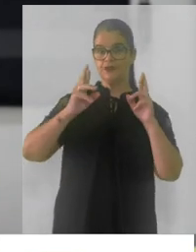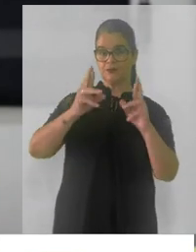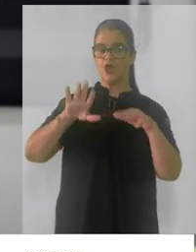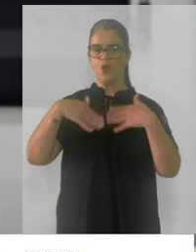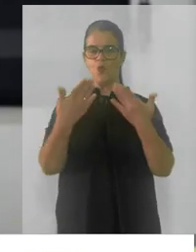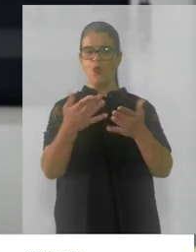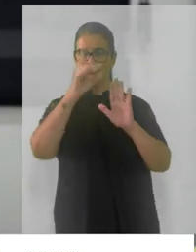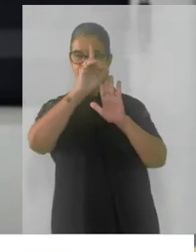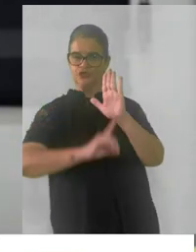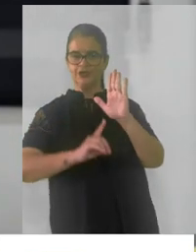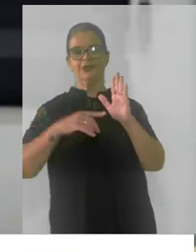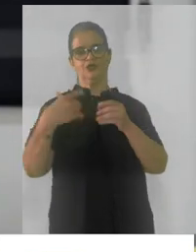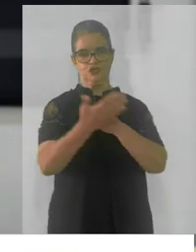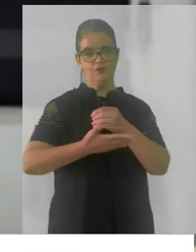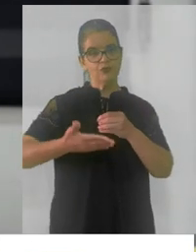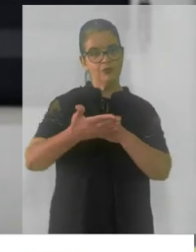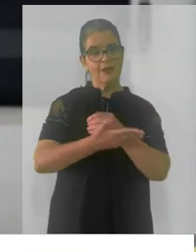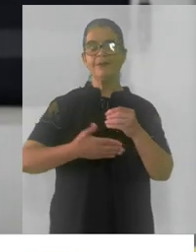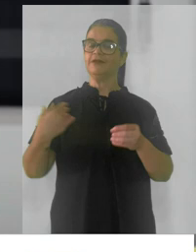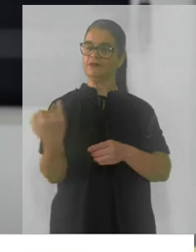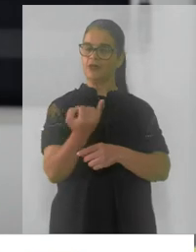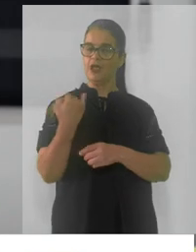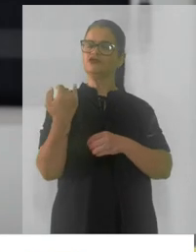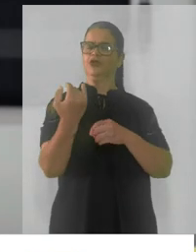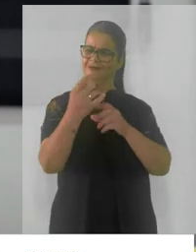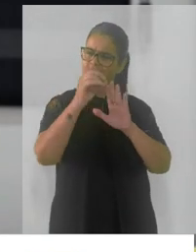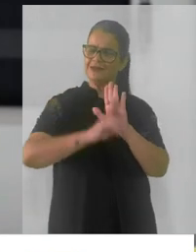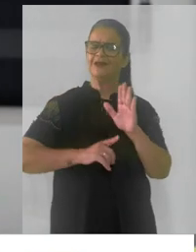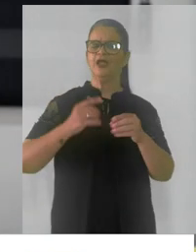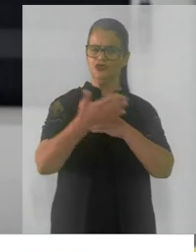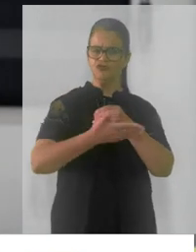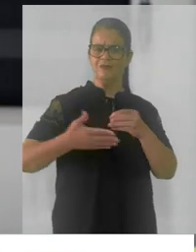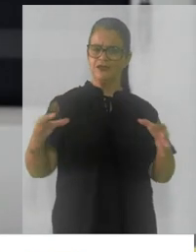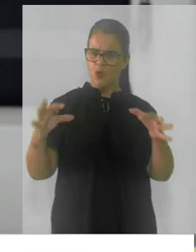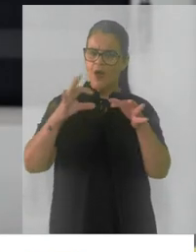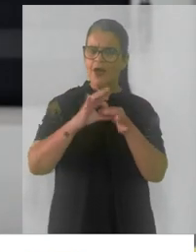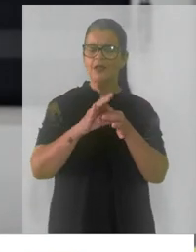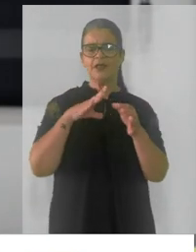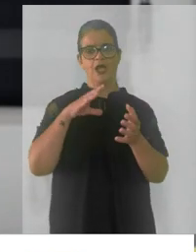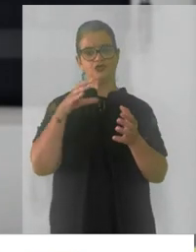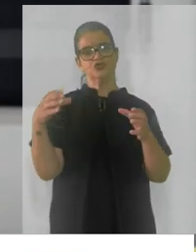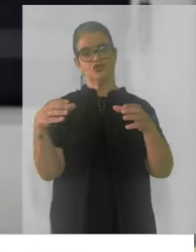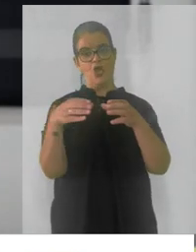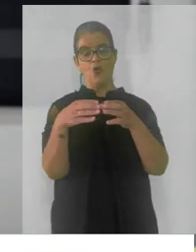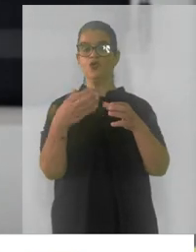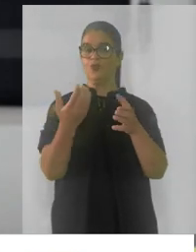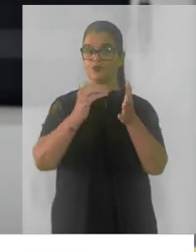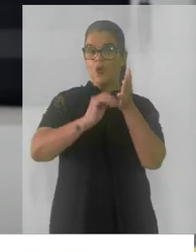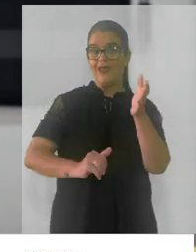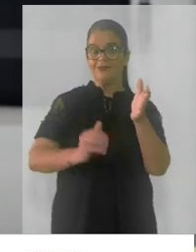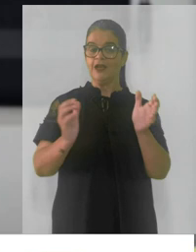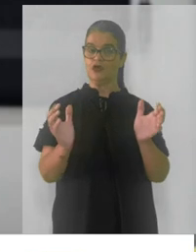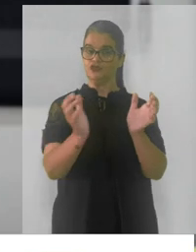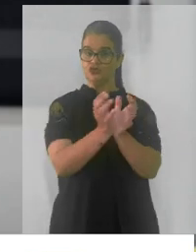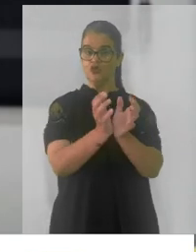quando direitos fundamentais, direitos básicos, são alijados de um grupo, são retirados de um grupo